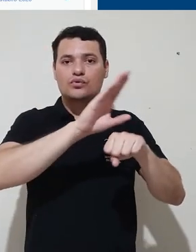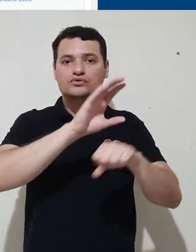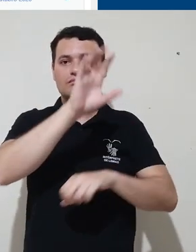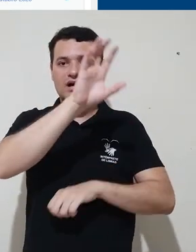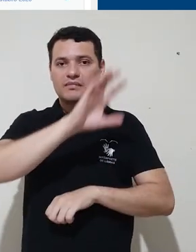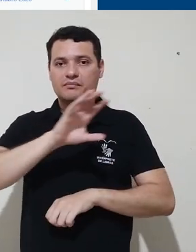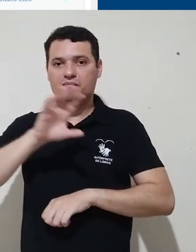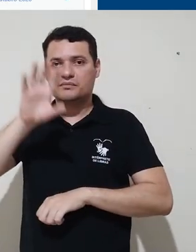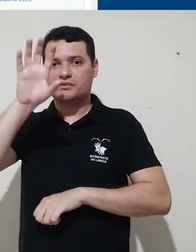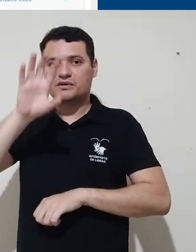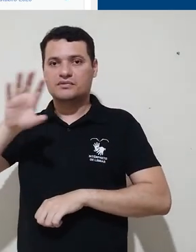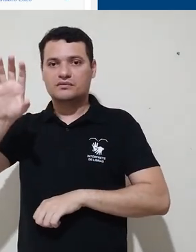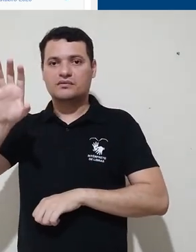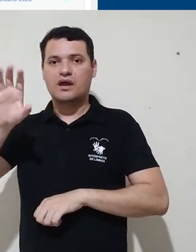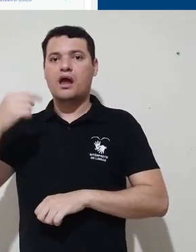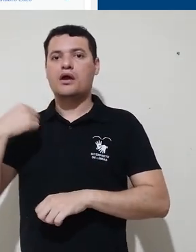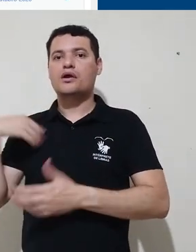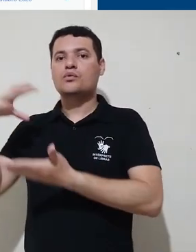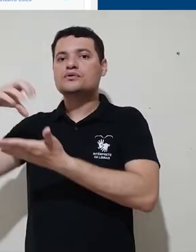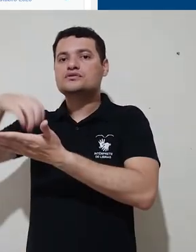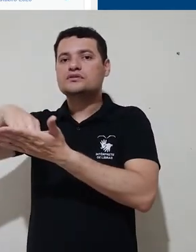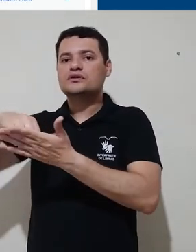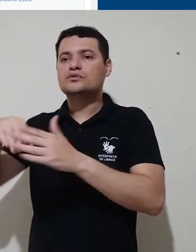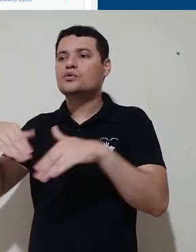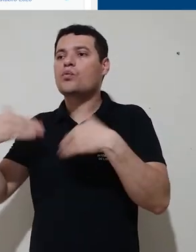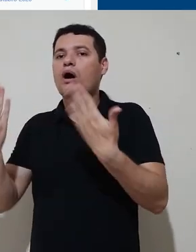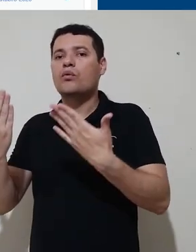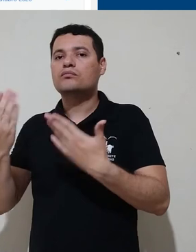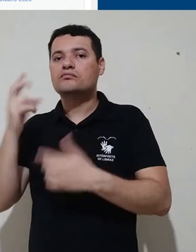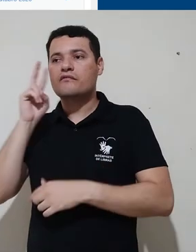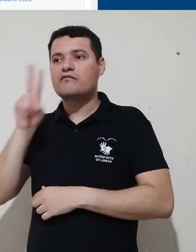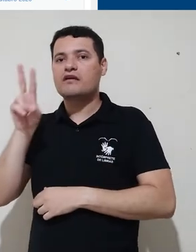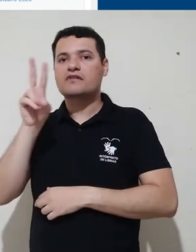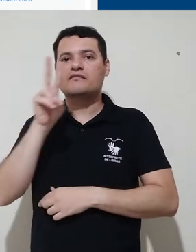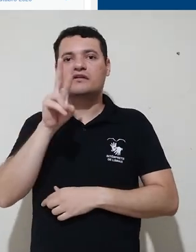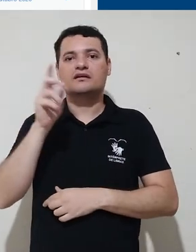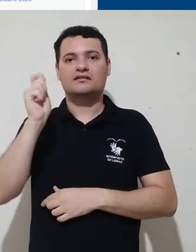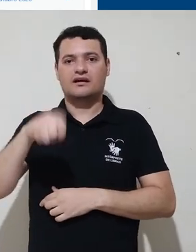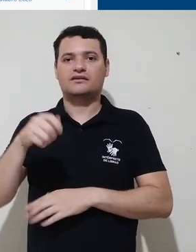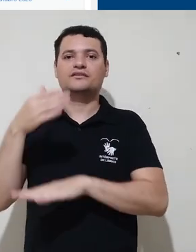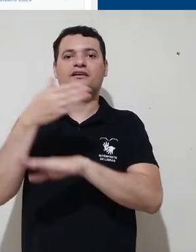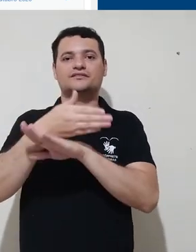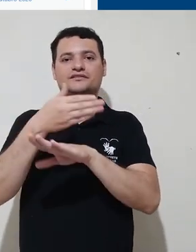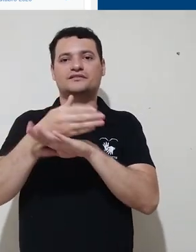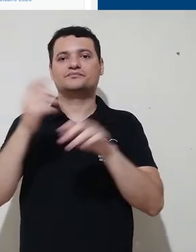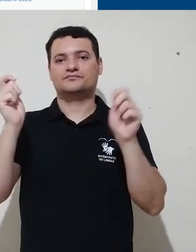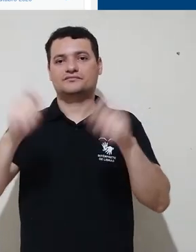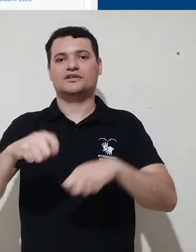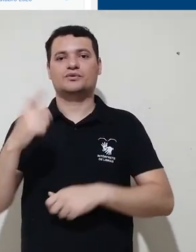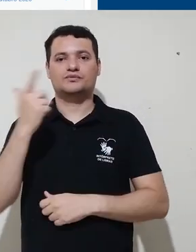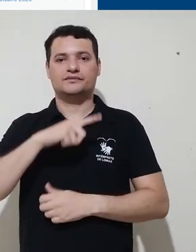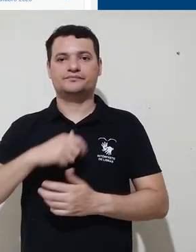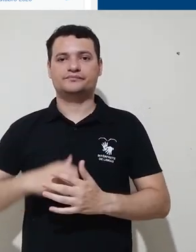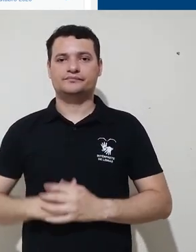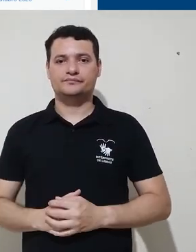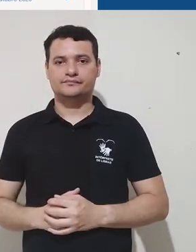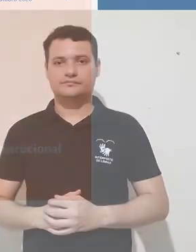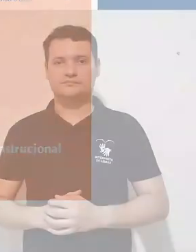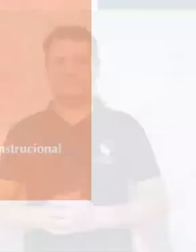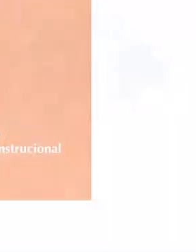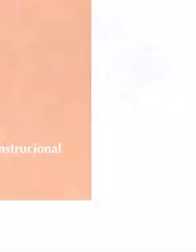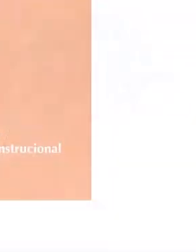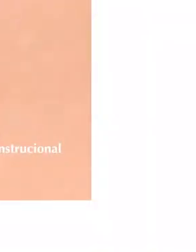daqui nós poderíamos, por exemplo, localizar os cursos nos quais estamos inscritos e poderíamos fazer acesso.